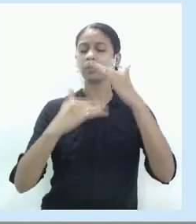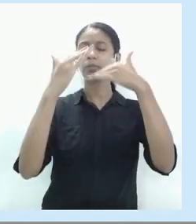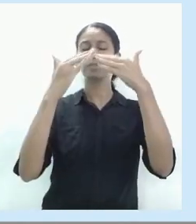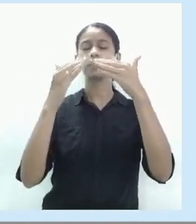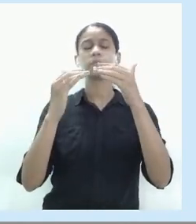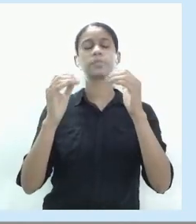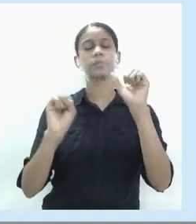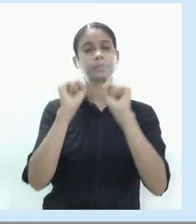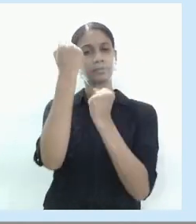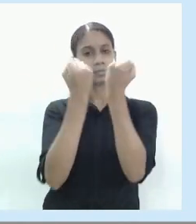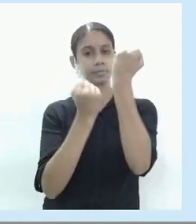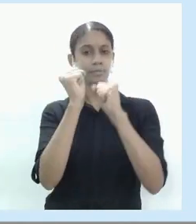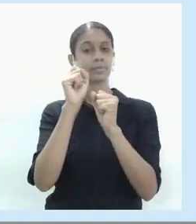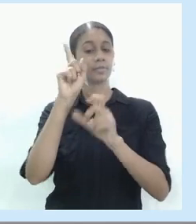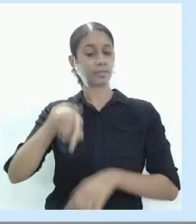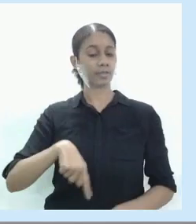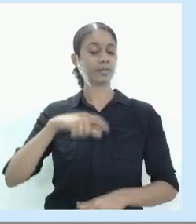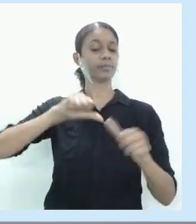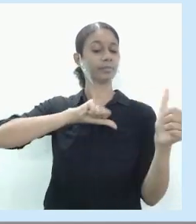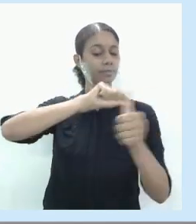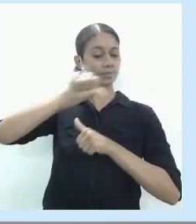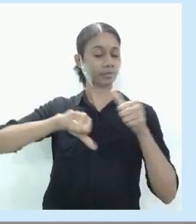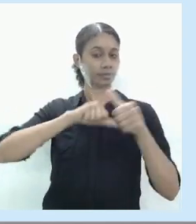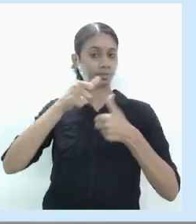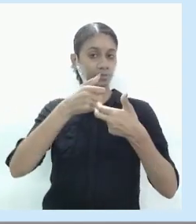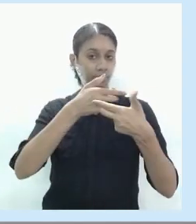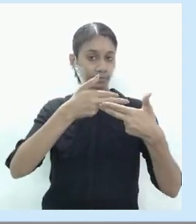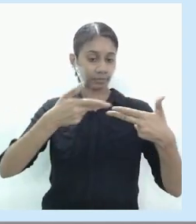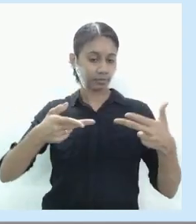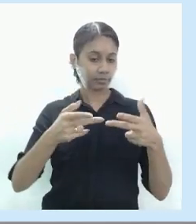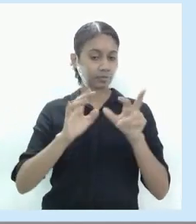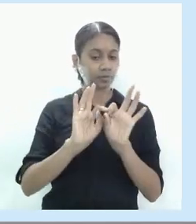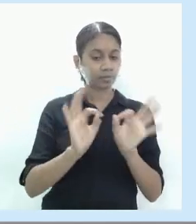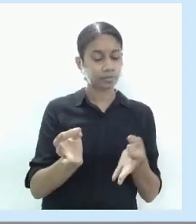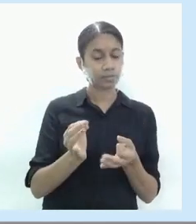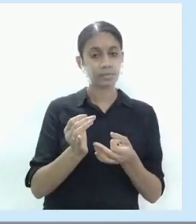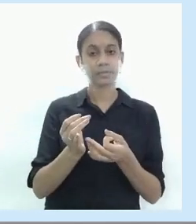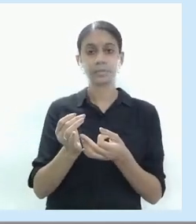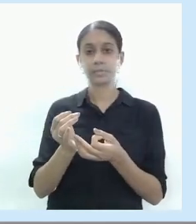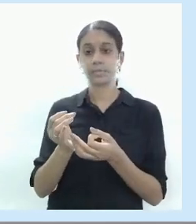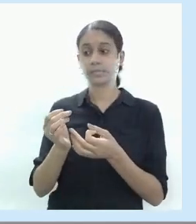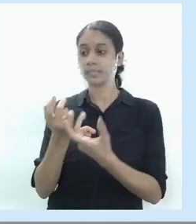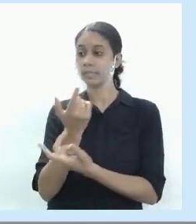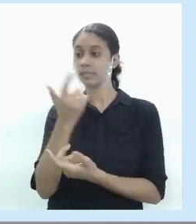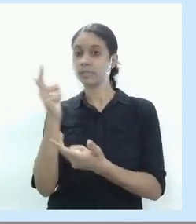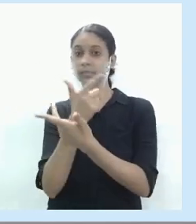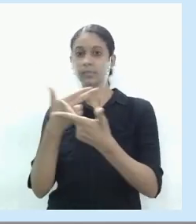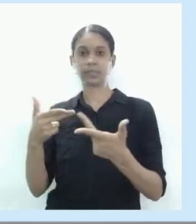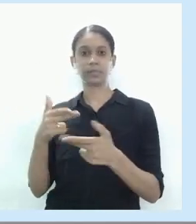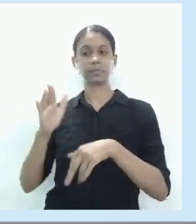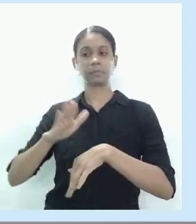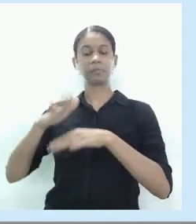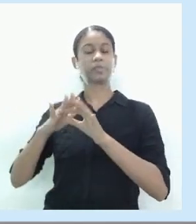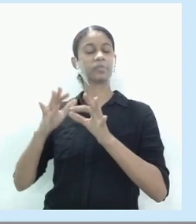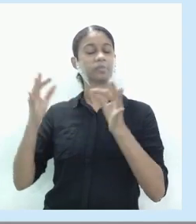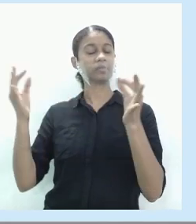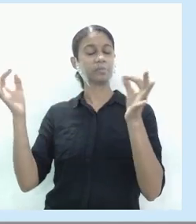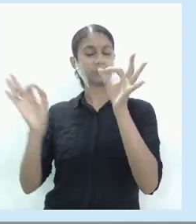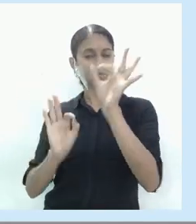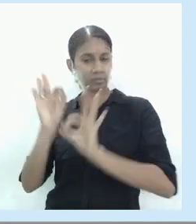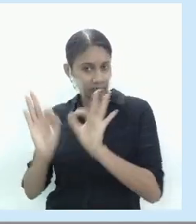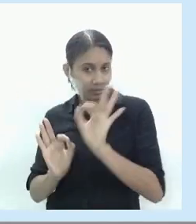a transformação da matéria-prima em um determinado produto. E a partir do momento que eu produzo e